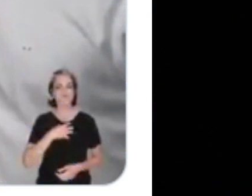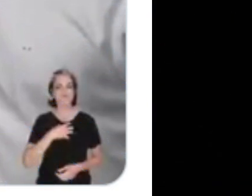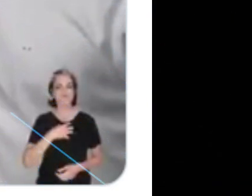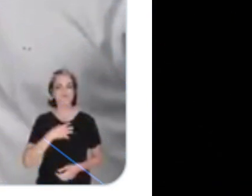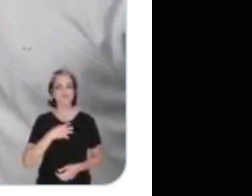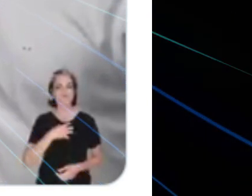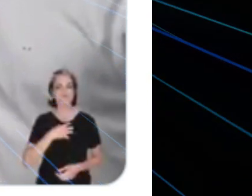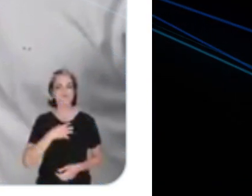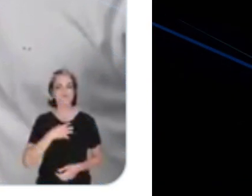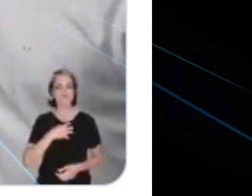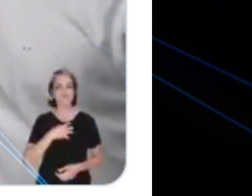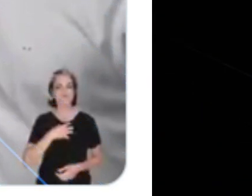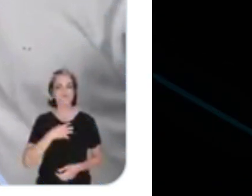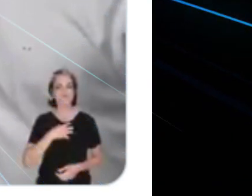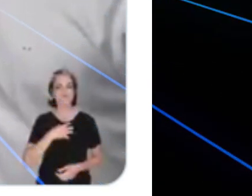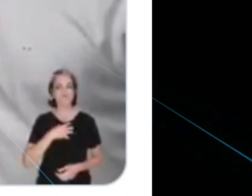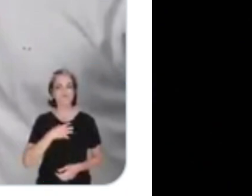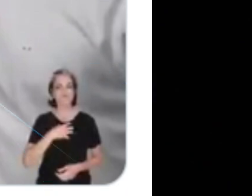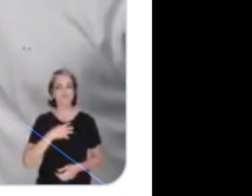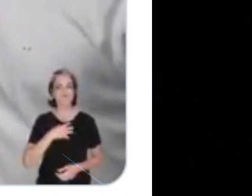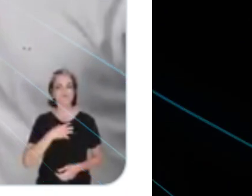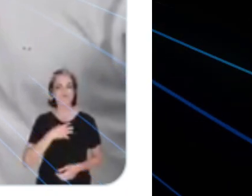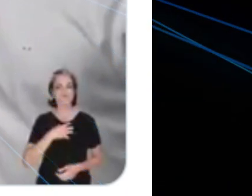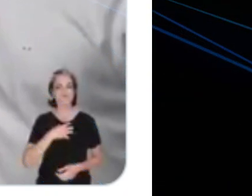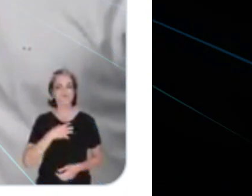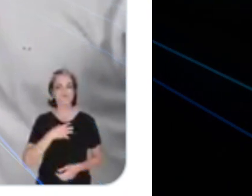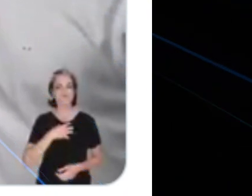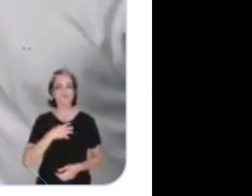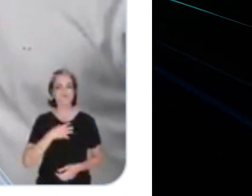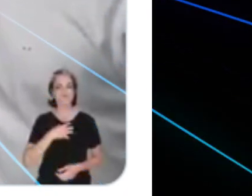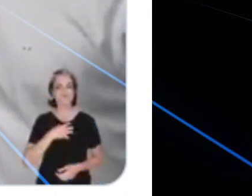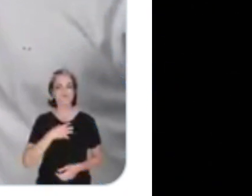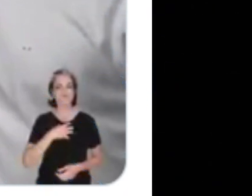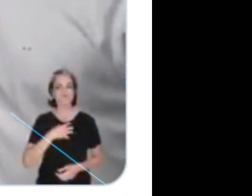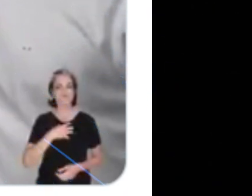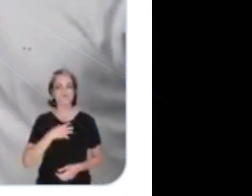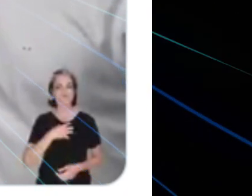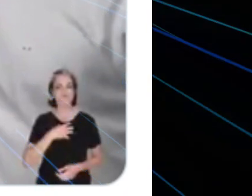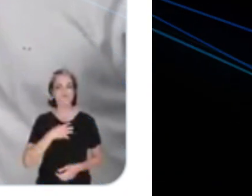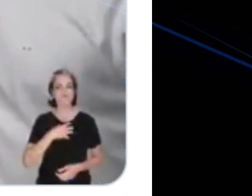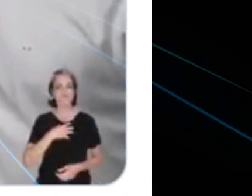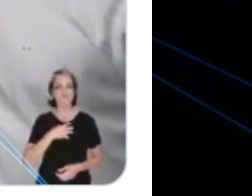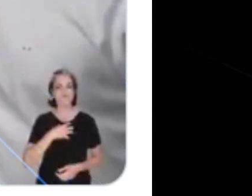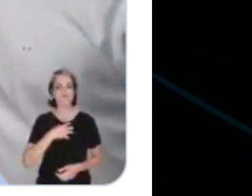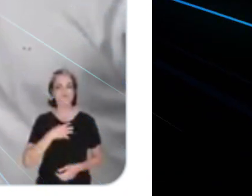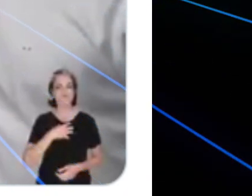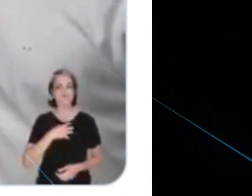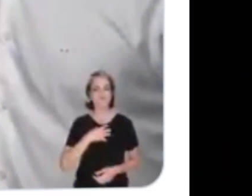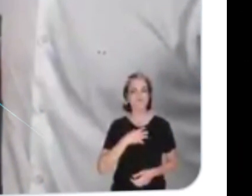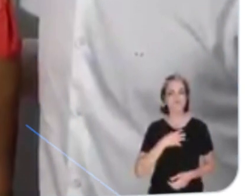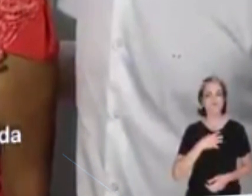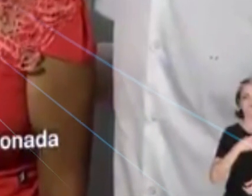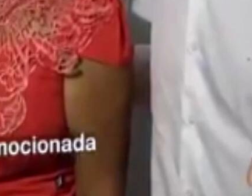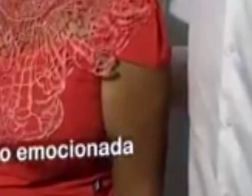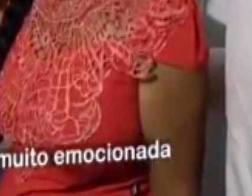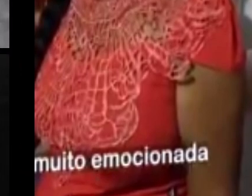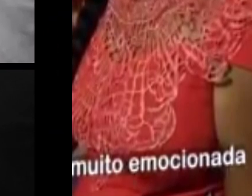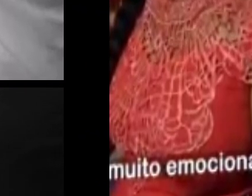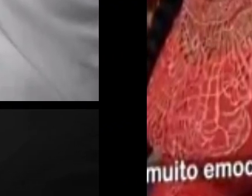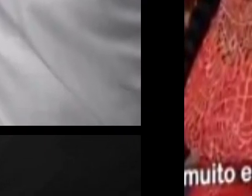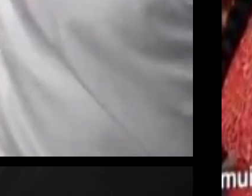Contribuir para a segurança e dignidade às famílias brasileiras é bom demais. Então pessoal, vamos ver o vídeo.